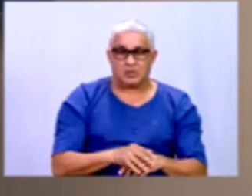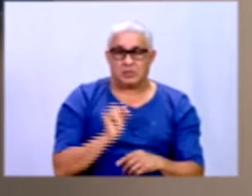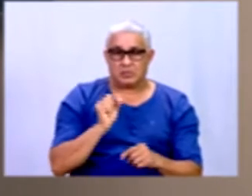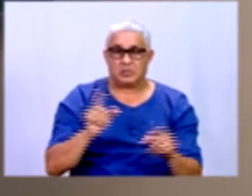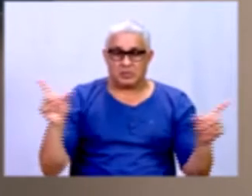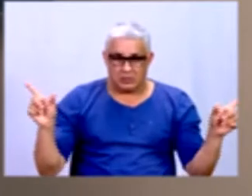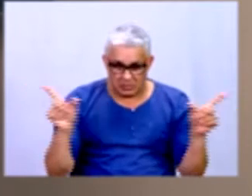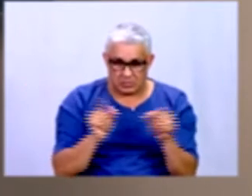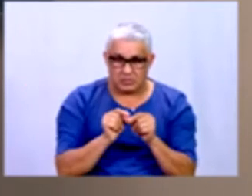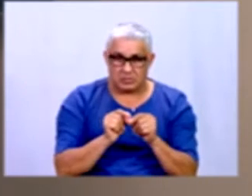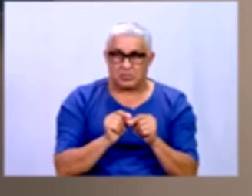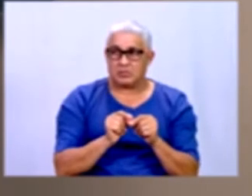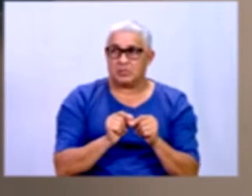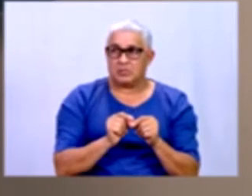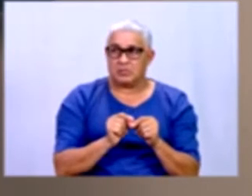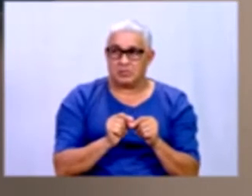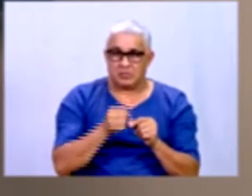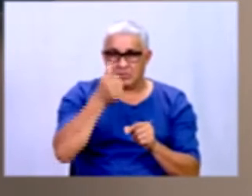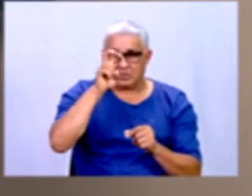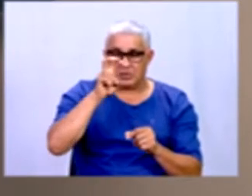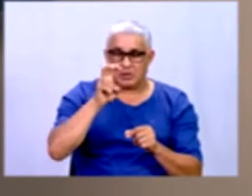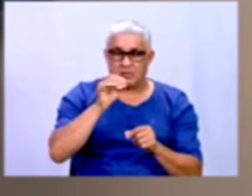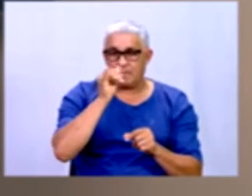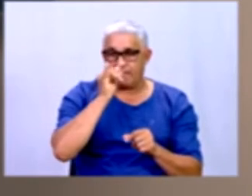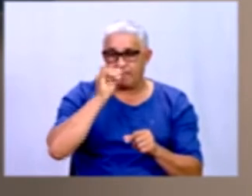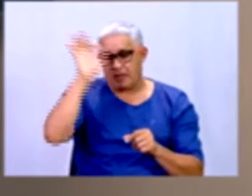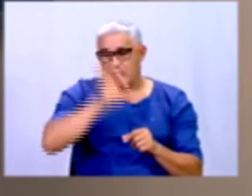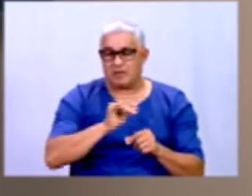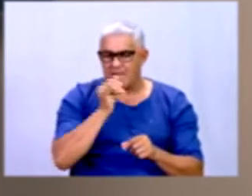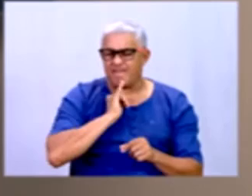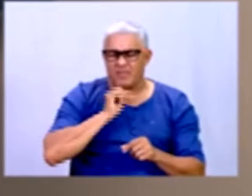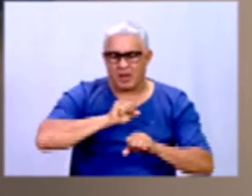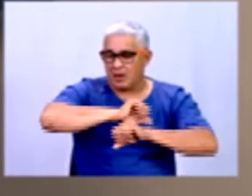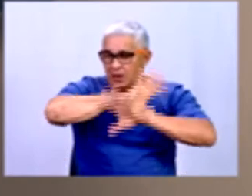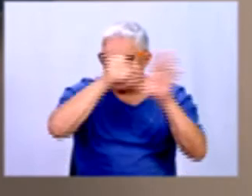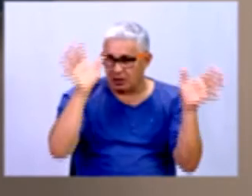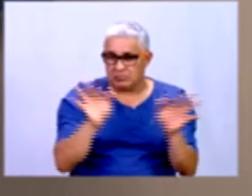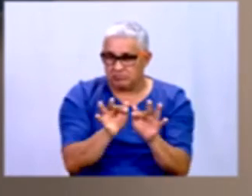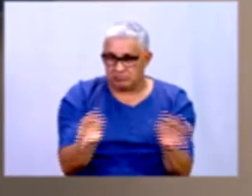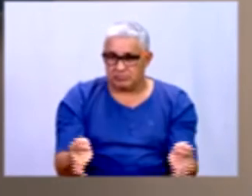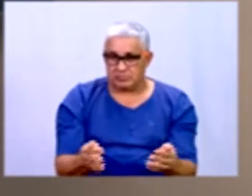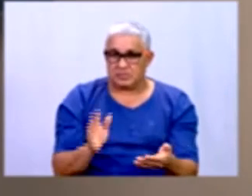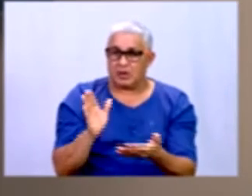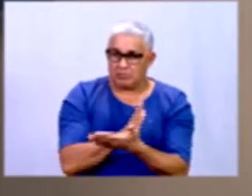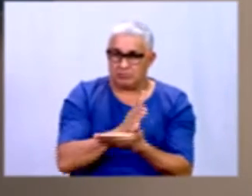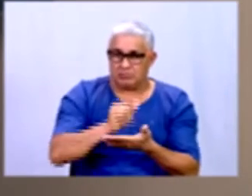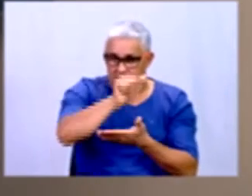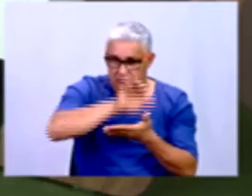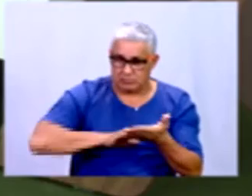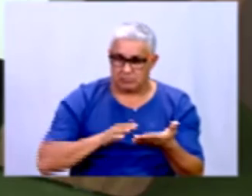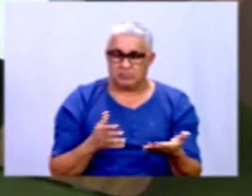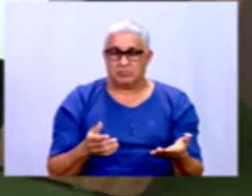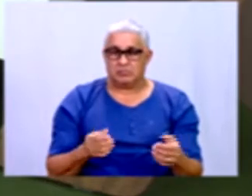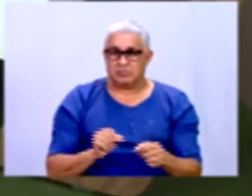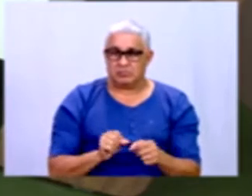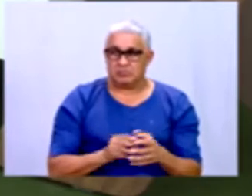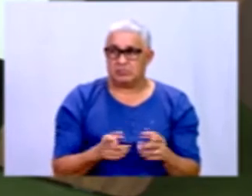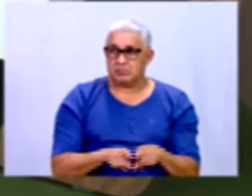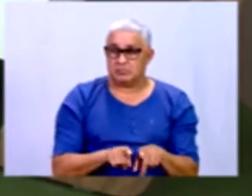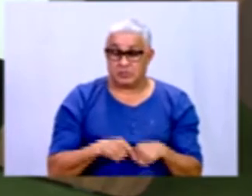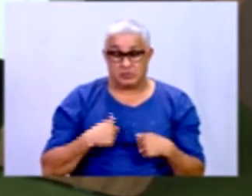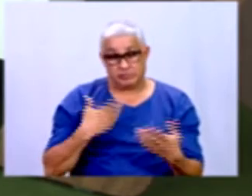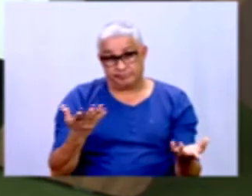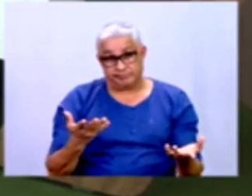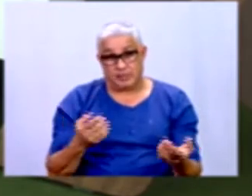a 15% esse foi um exemplinho aqui para ficar mais claro para vocês tá a gente vai fazer algumas atividades né professor eu